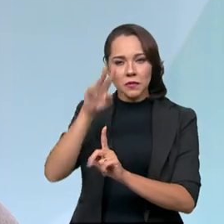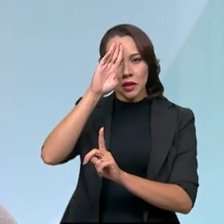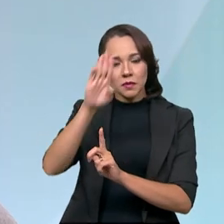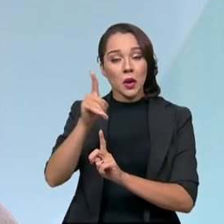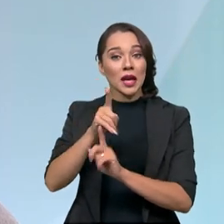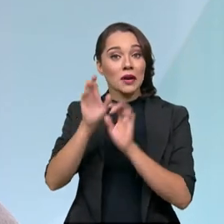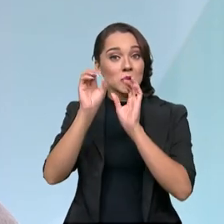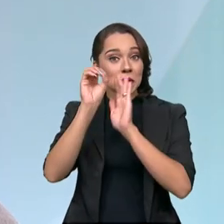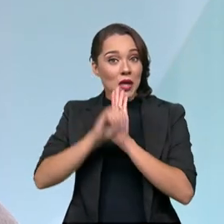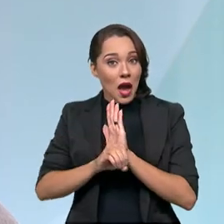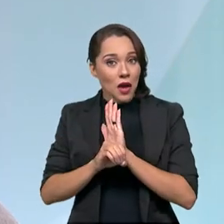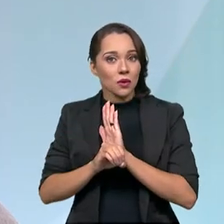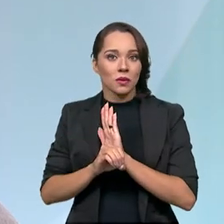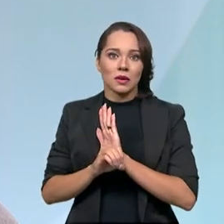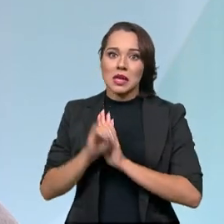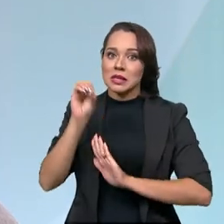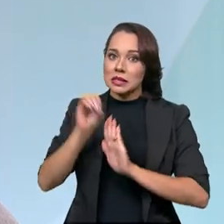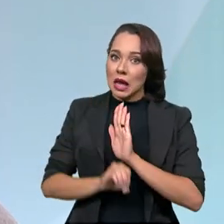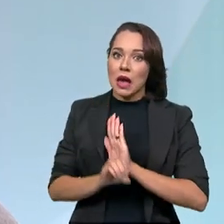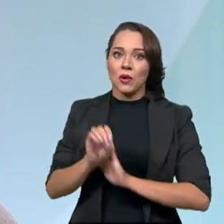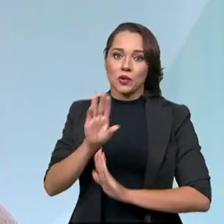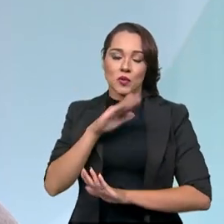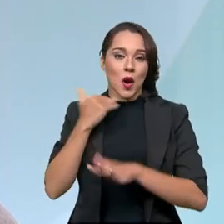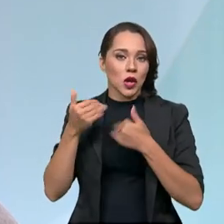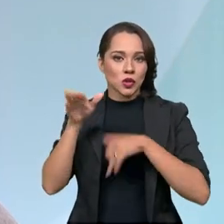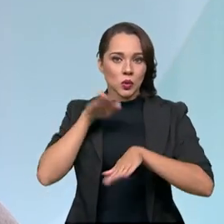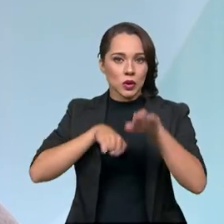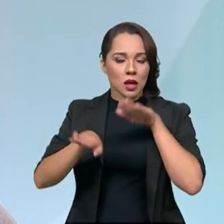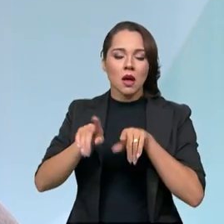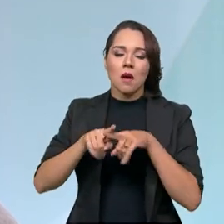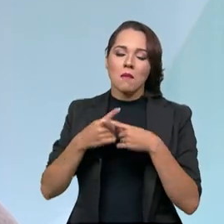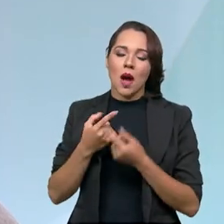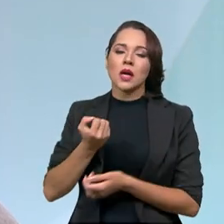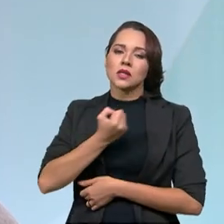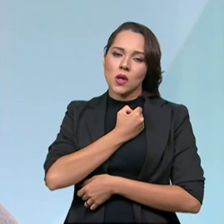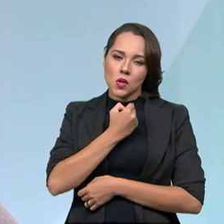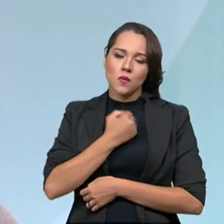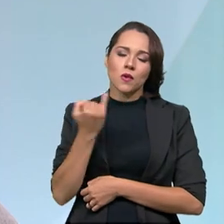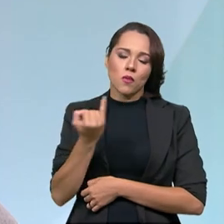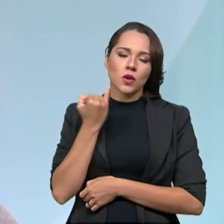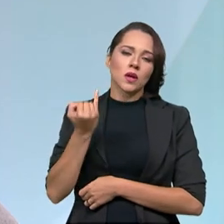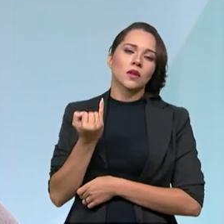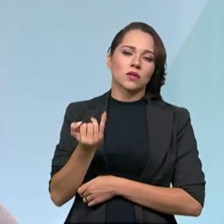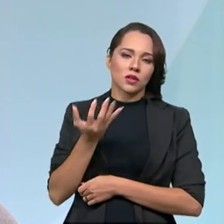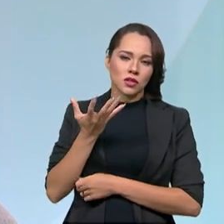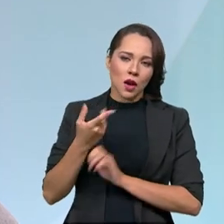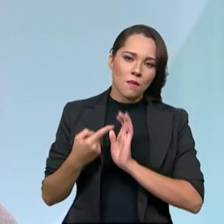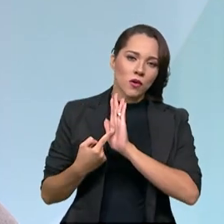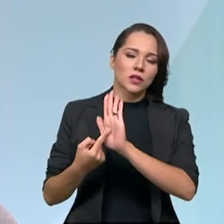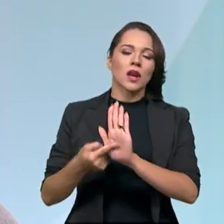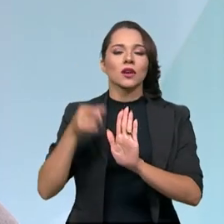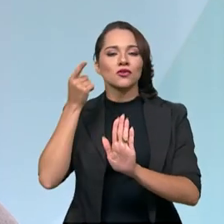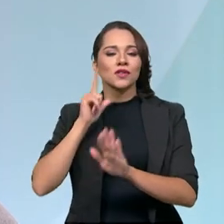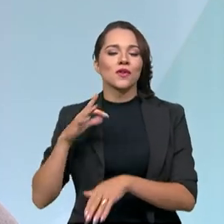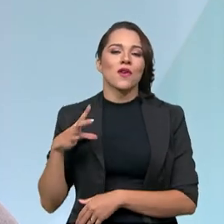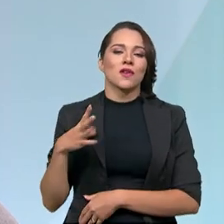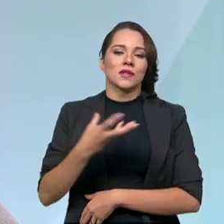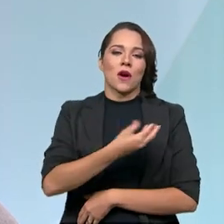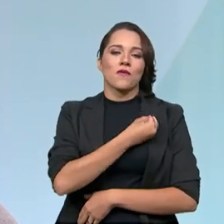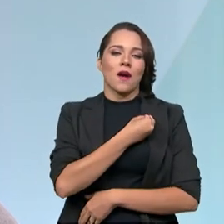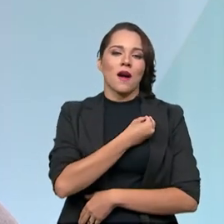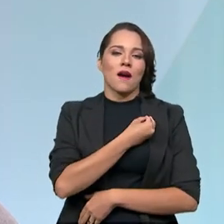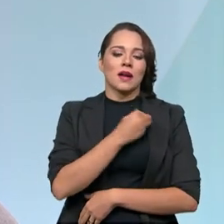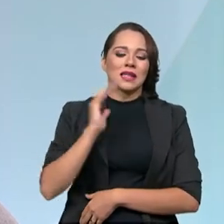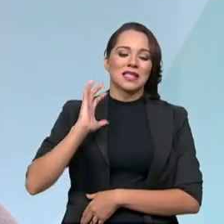que é o zero, a visão zero, né? Mas é um número expressivo aí que nós estamos trazendo, salvando aí de